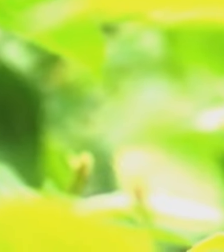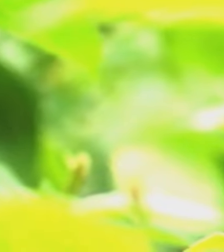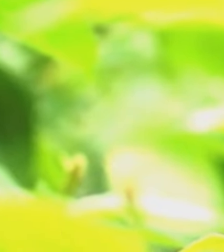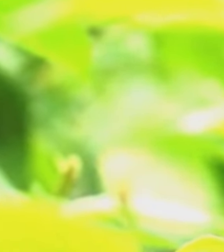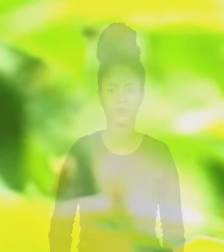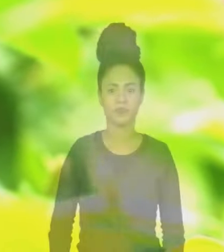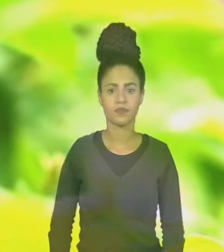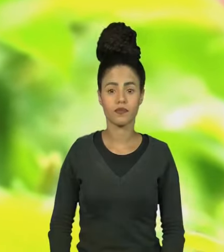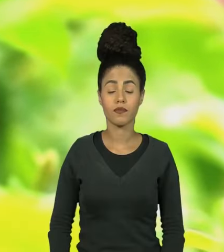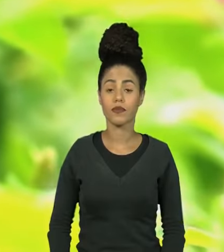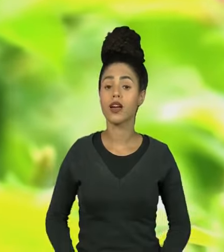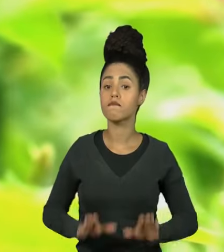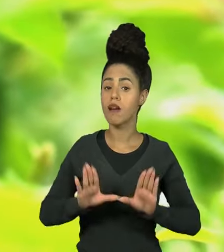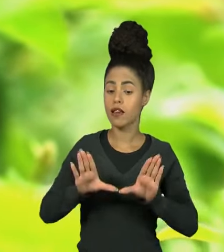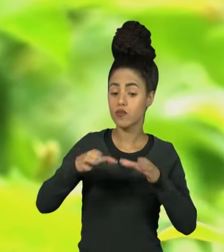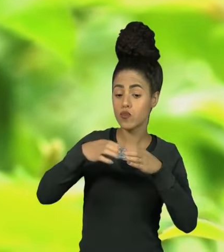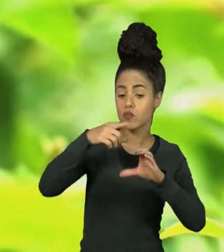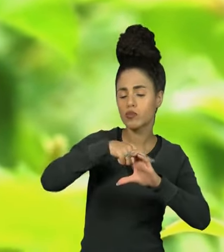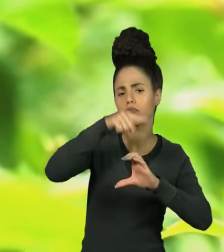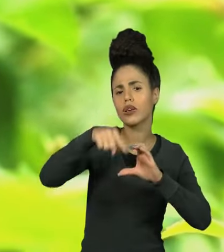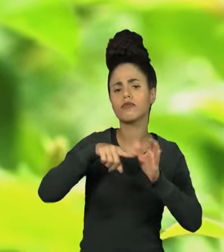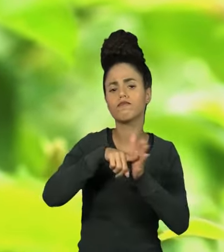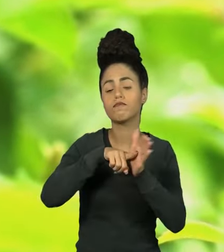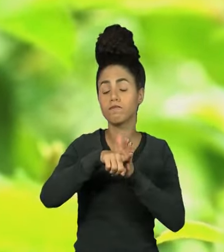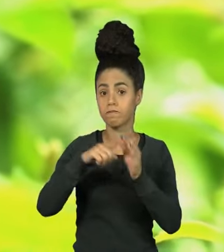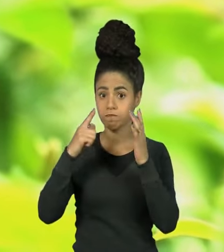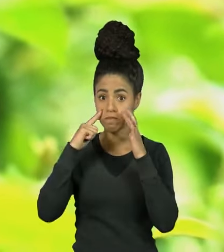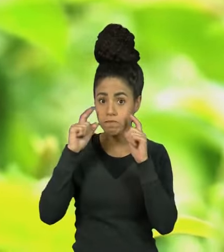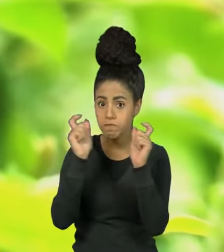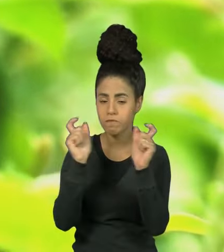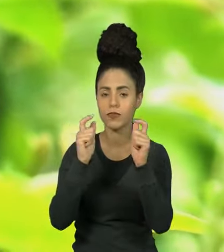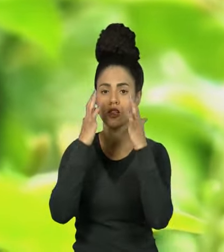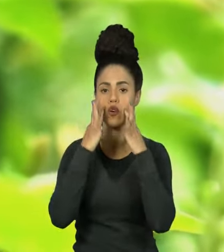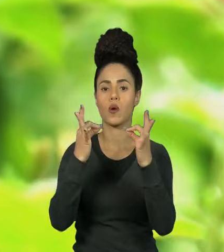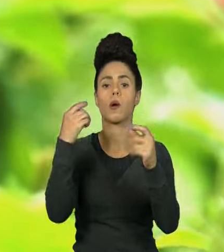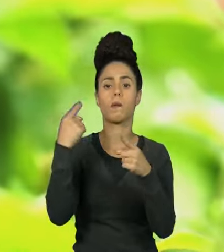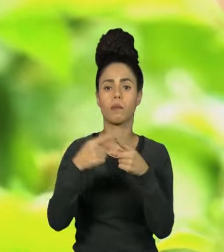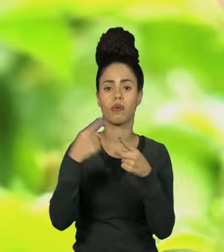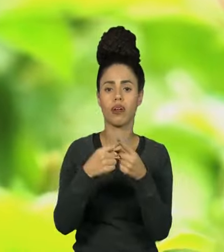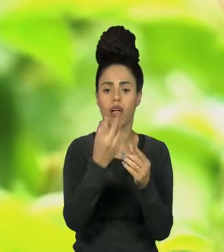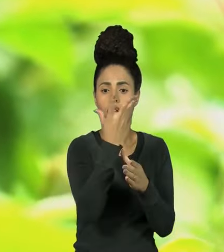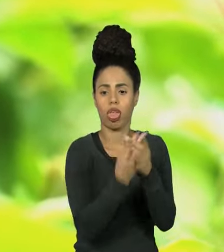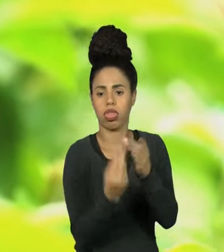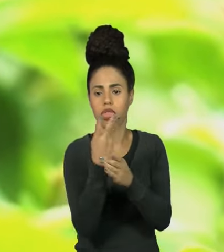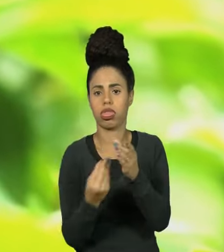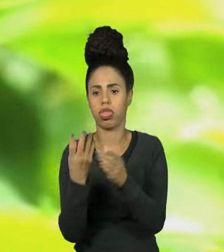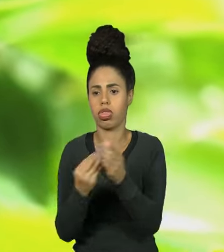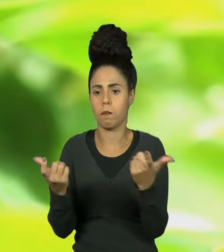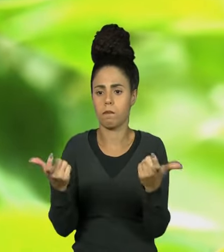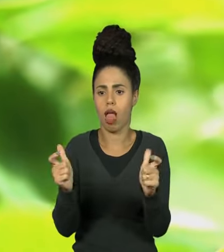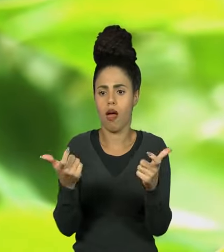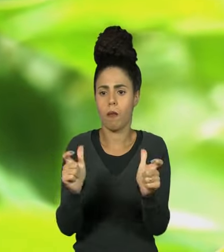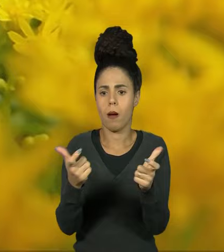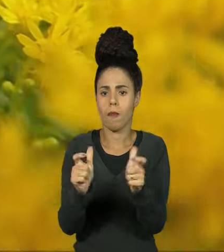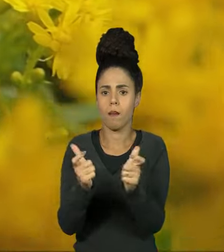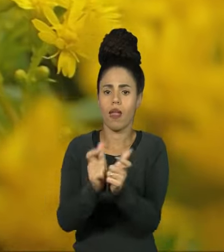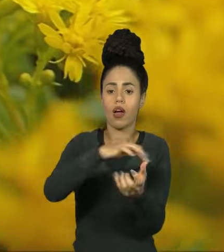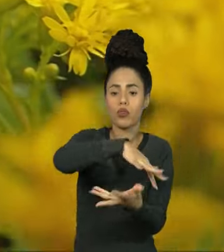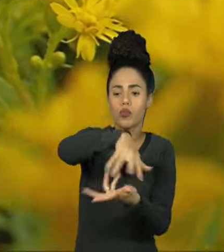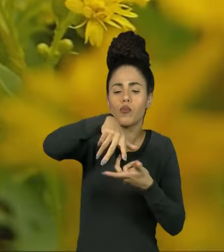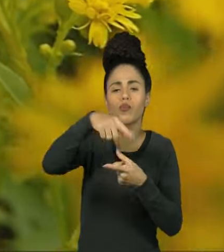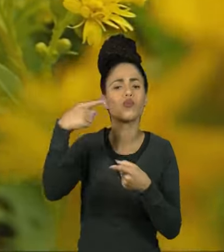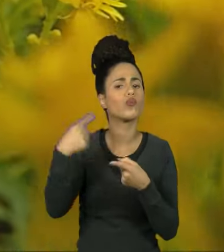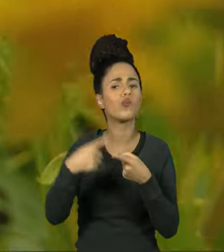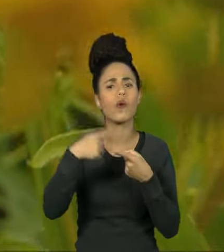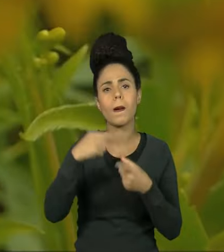Mas, cientistas alertam para um fato preocupante, o desaparecimento e o declínio de abelhas no mundo todo. As